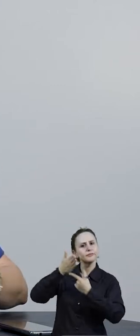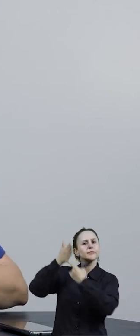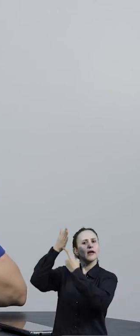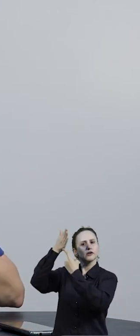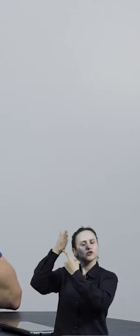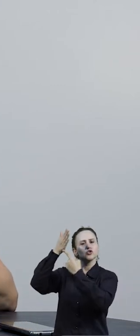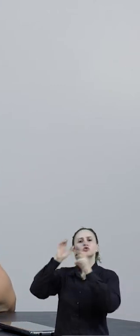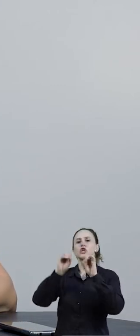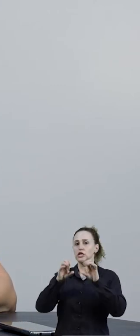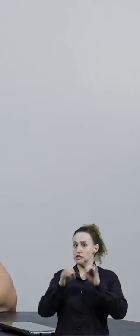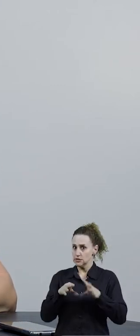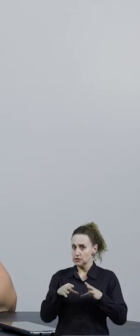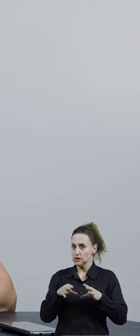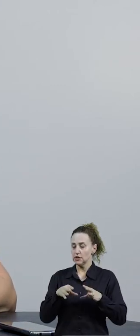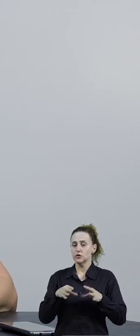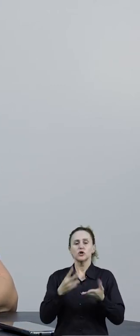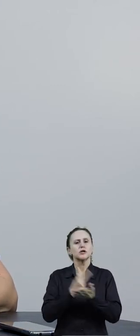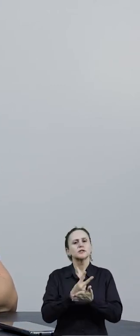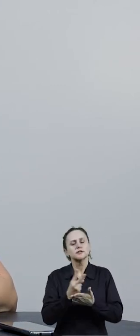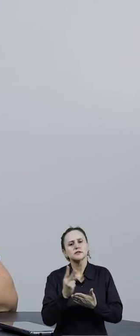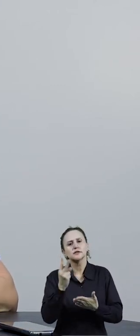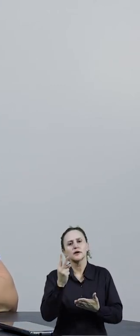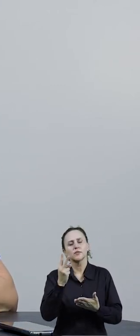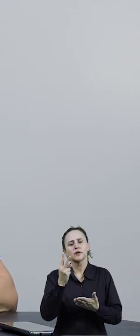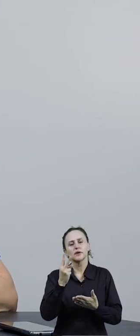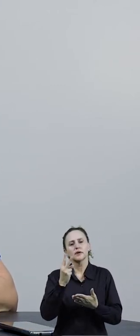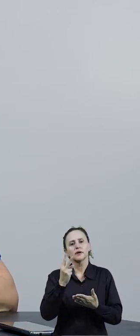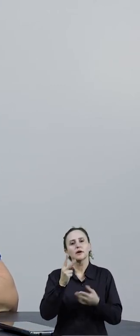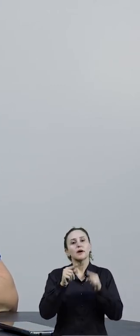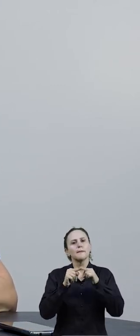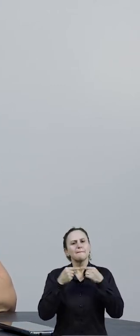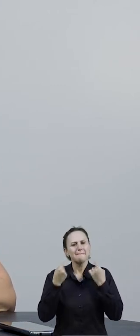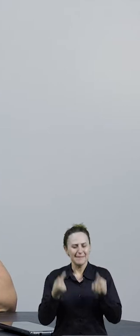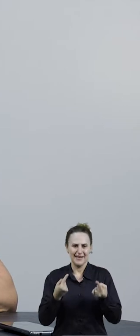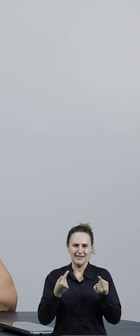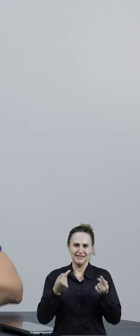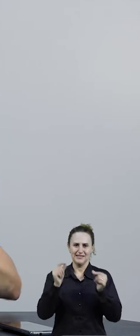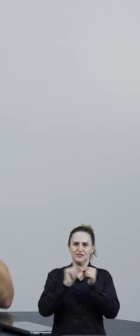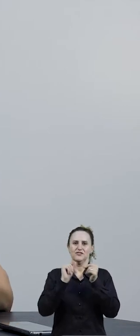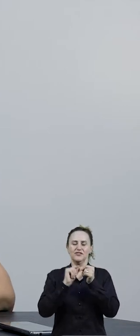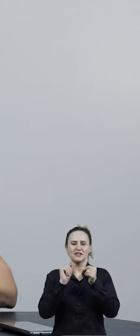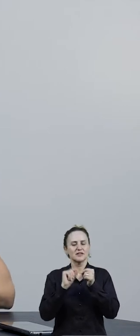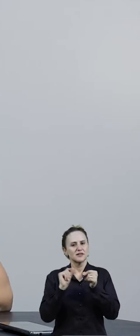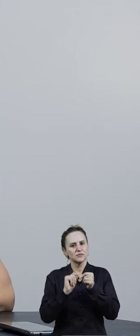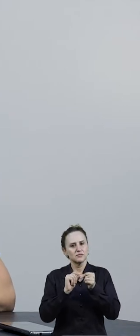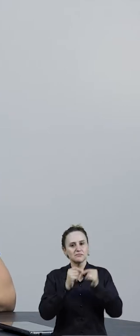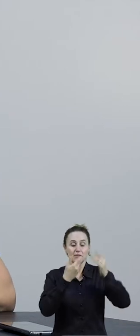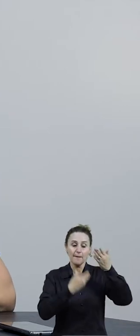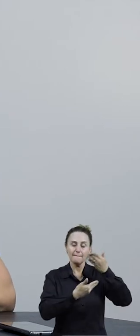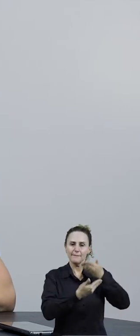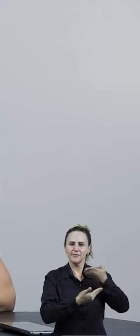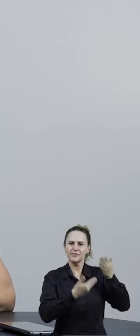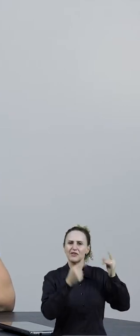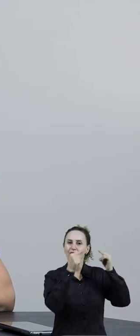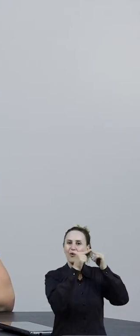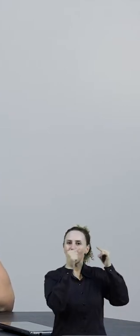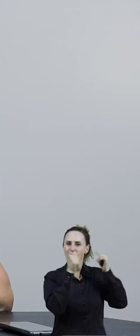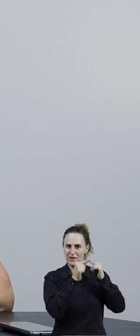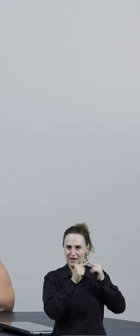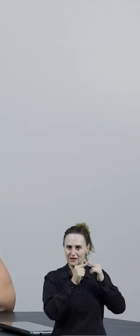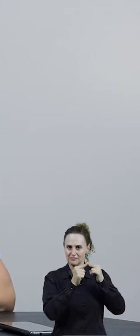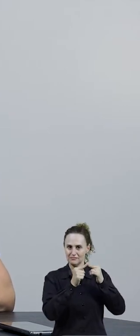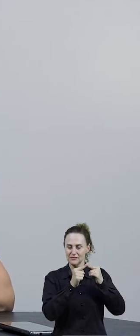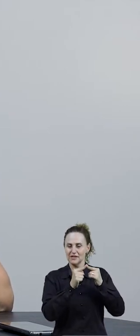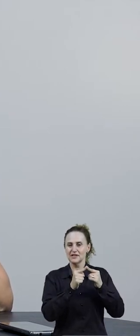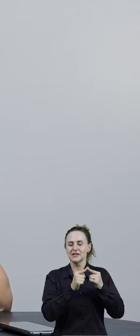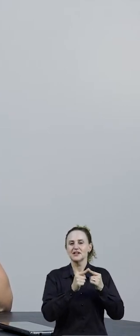de trazer essas questões no ensino, relacionadas ao ensino, mas eu vou relacionar com a unidade de